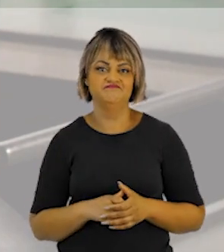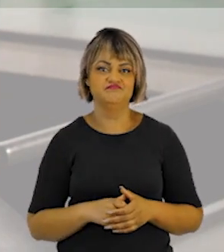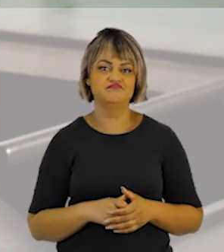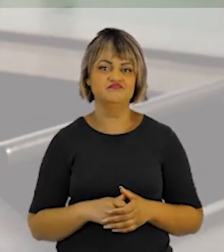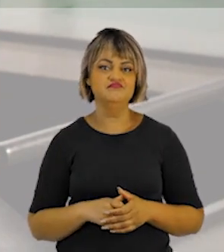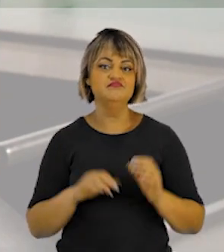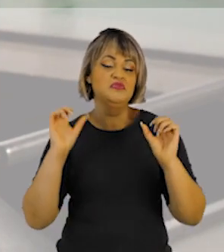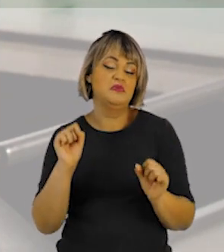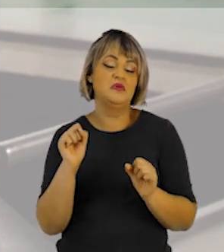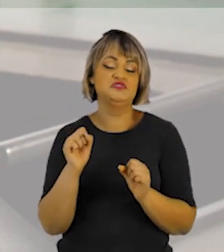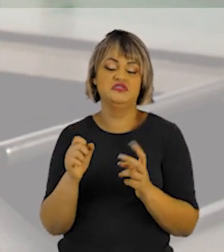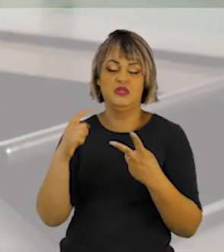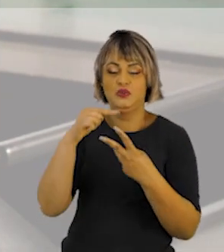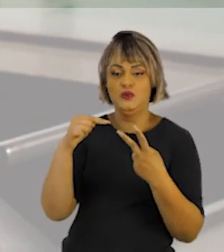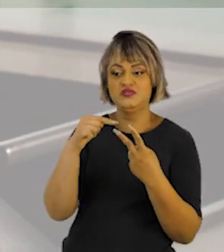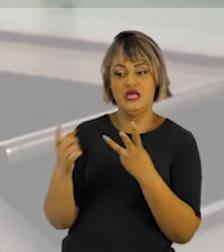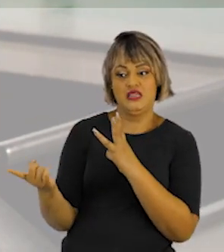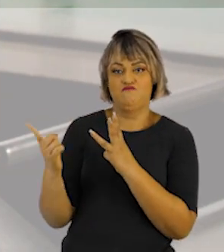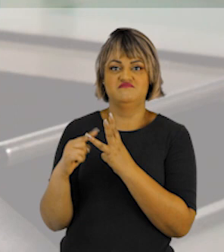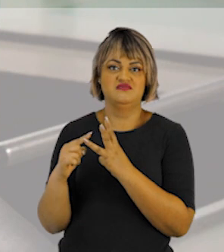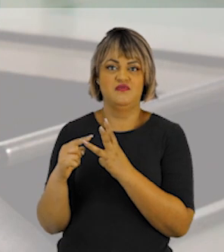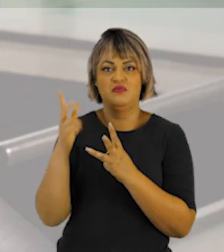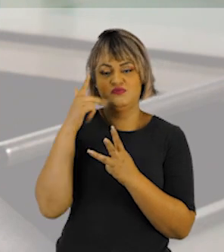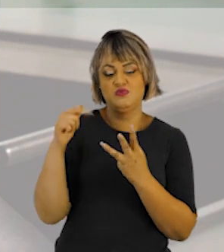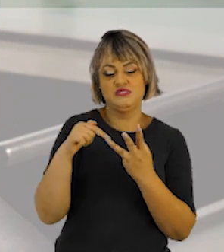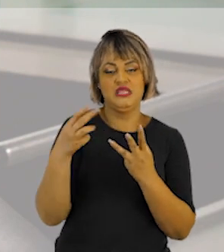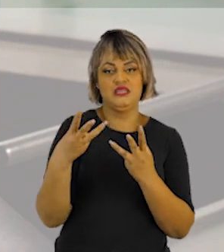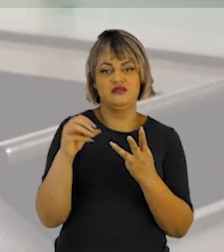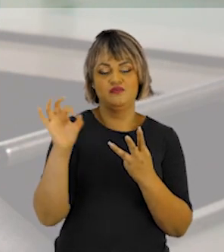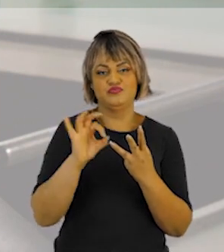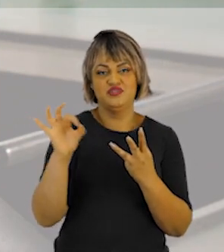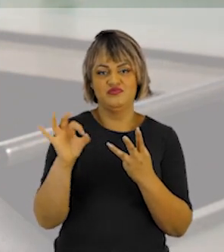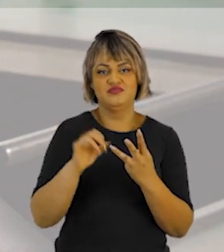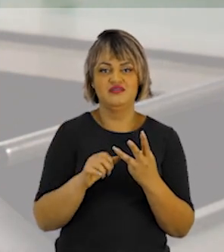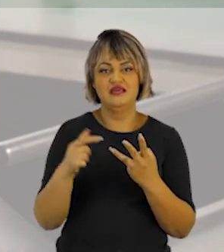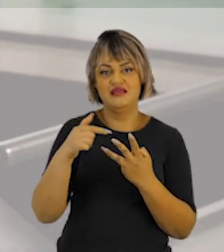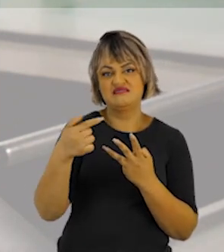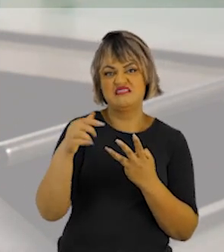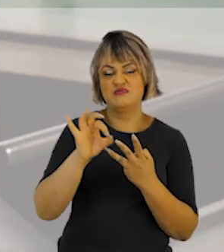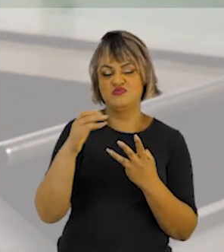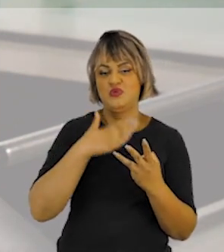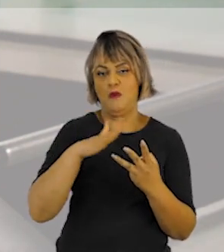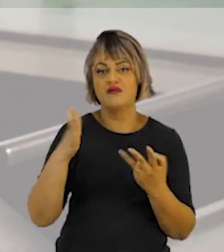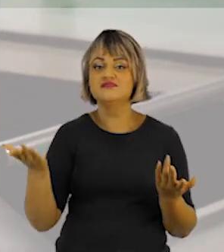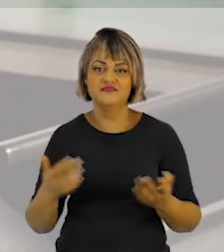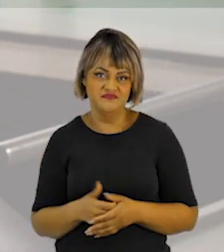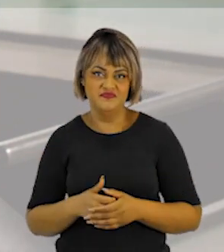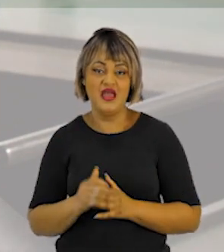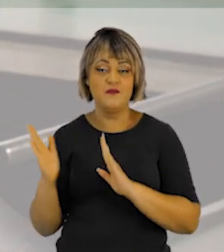população. porque poderia ter um candidato, por exemplo, com 30% da preferência da sociedade, odiado por 70%.